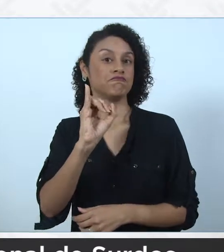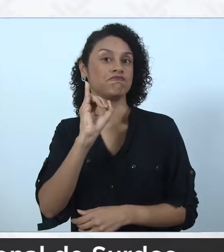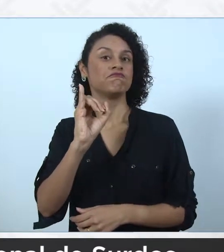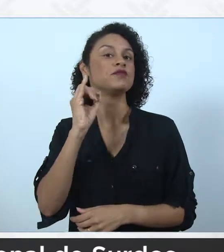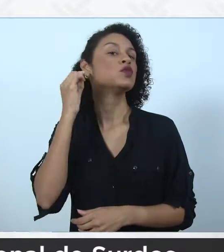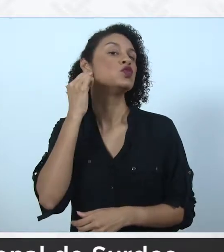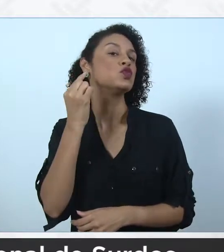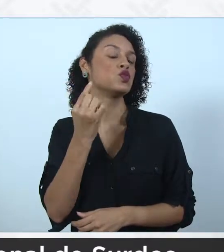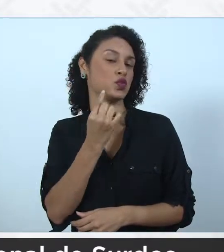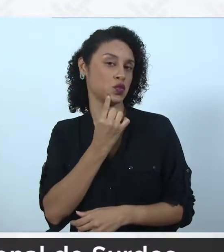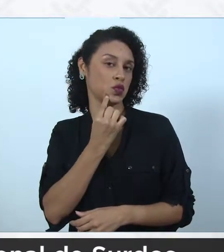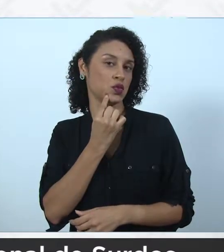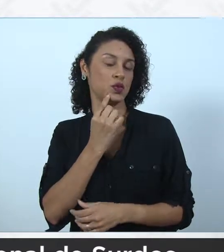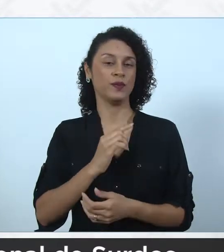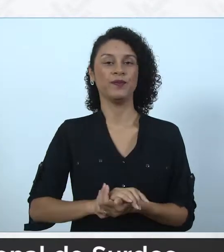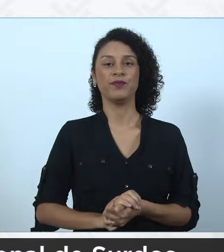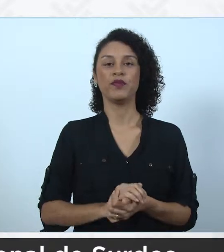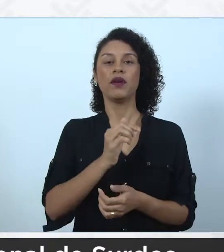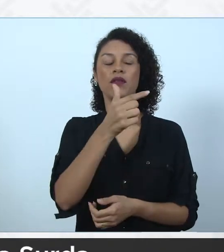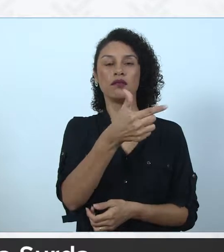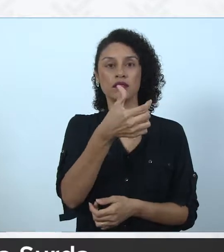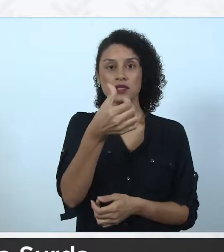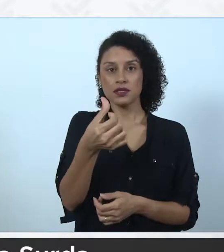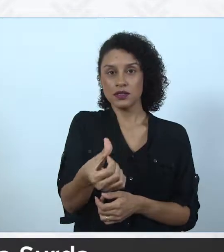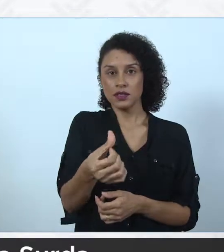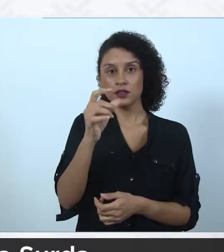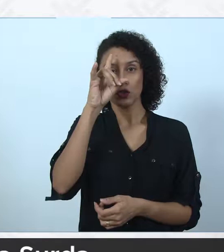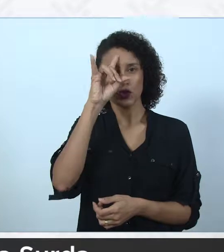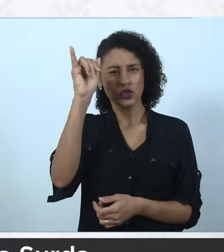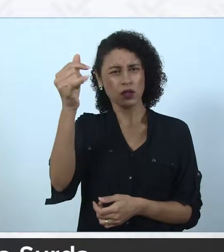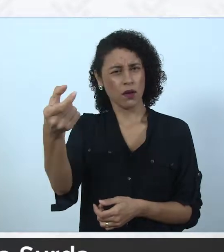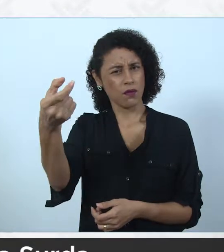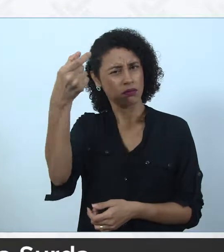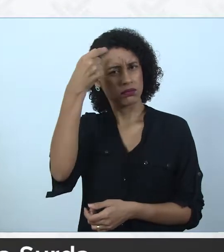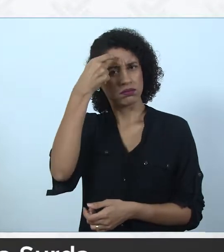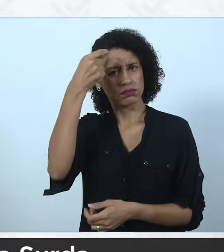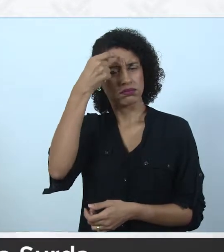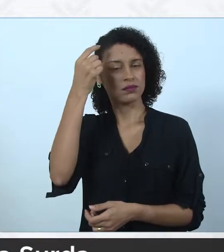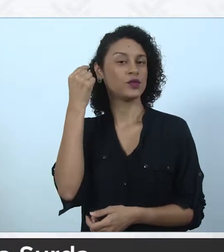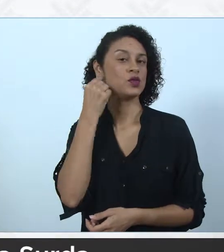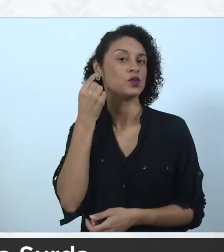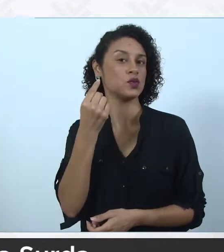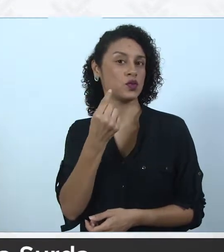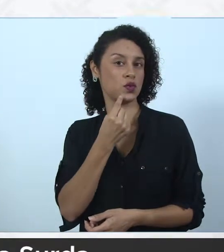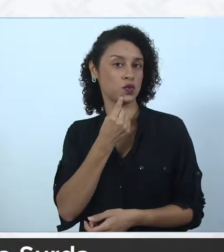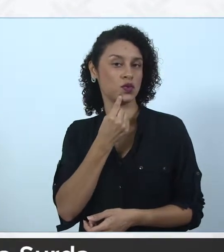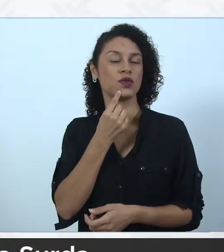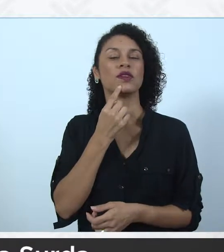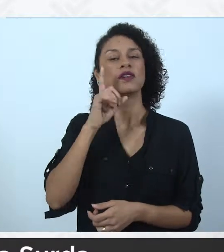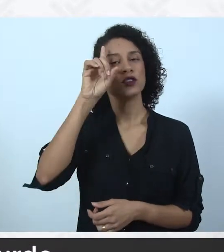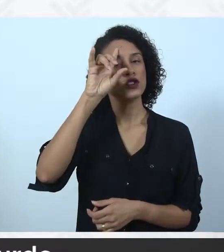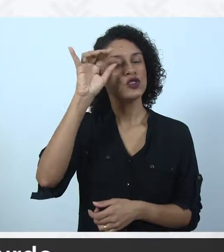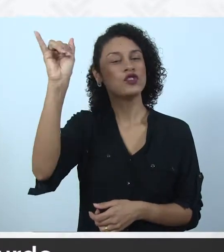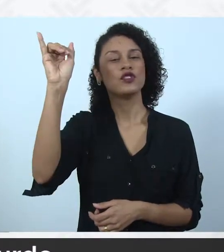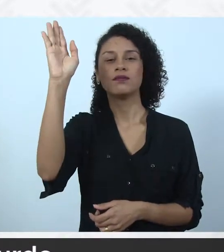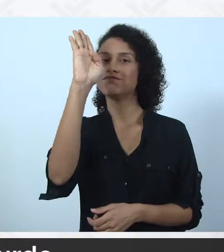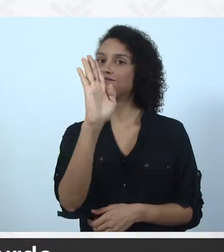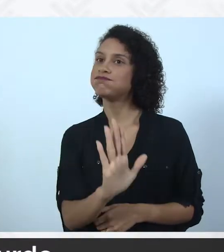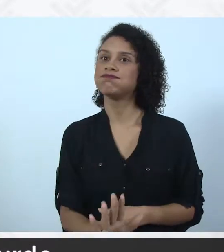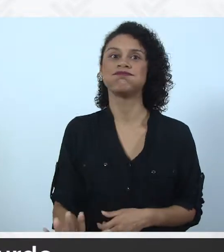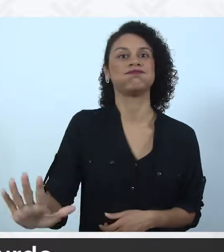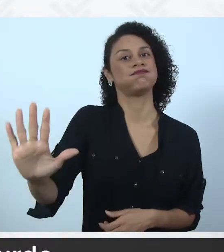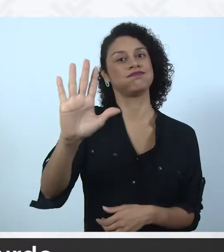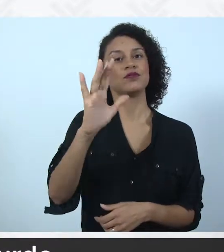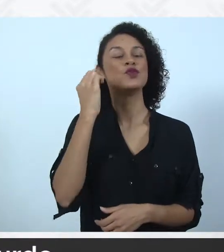Internacional de Surdos. 26, Dia da Conscientização Surda e Dia